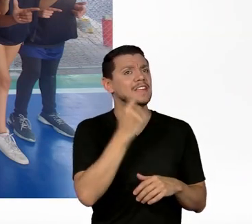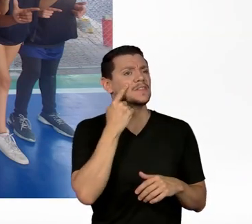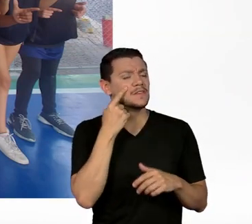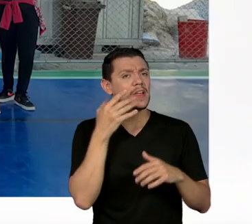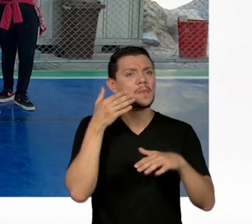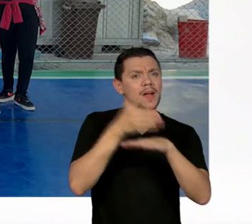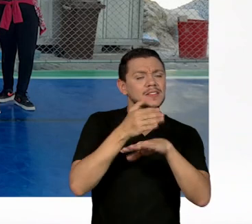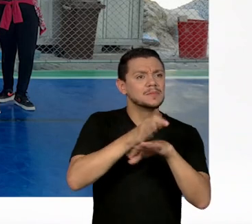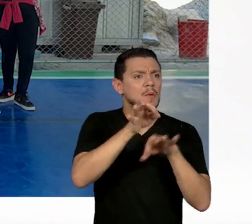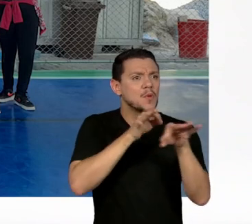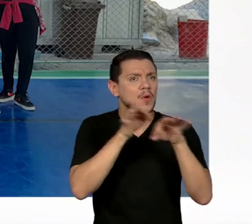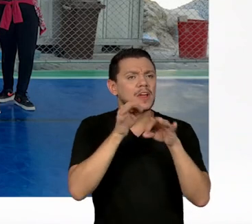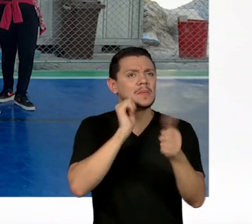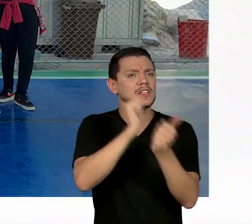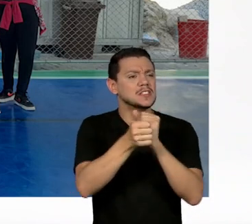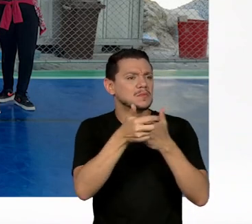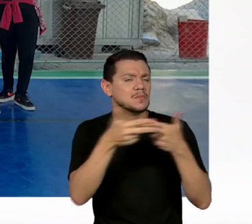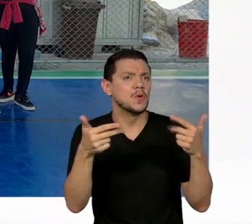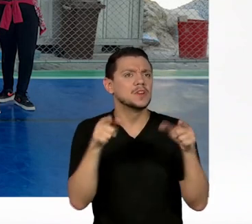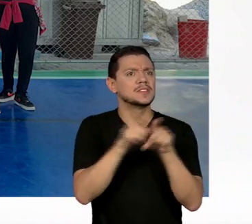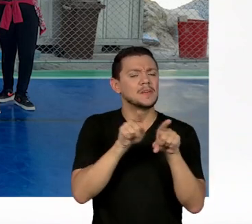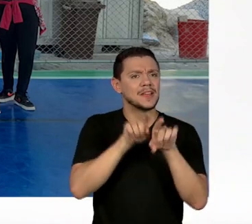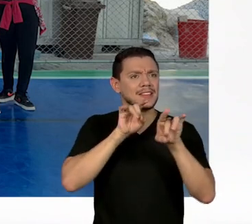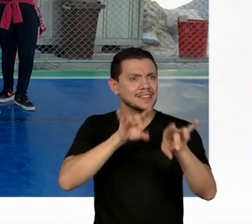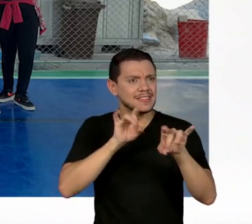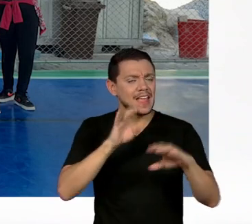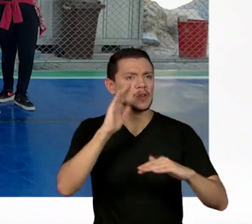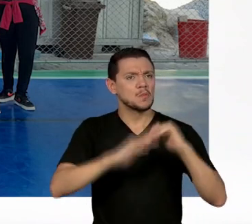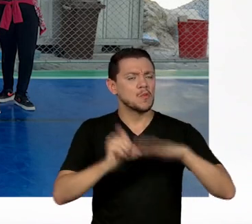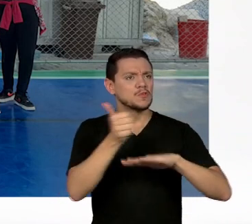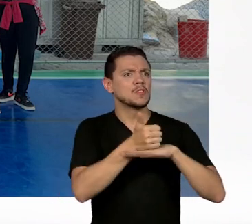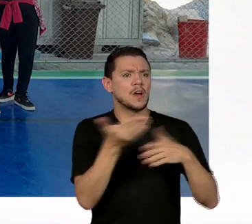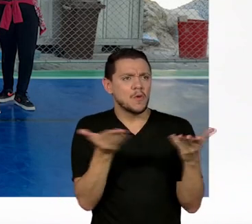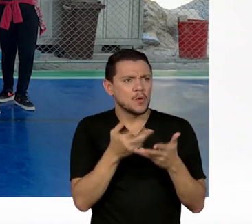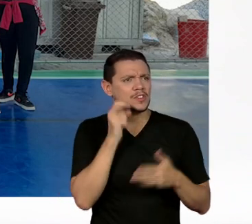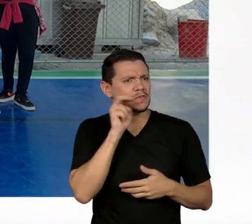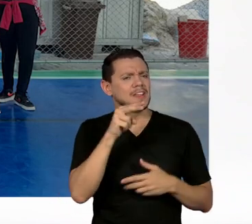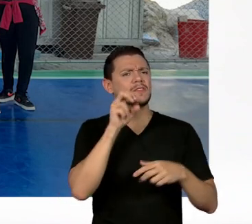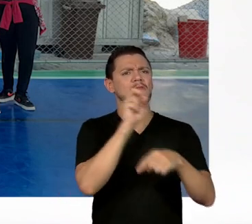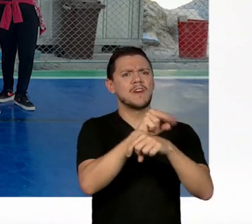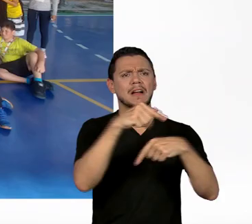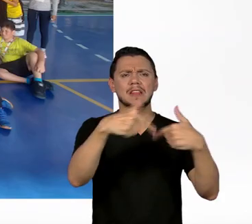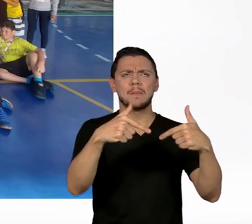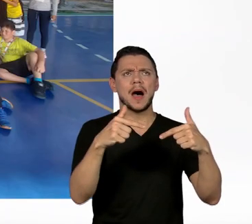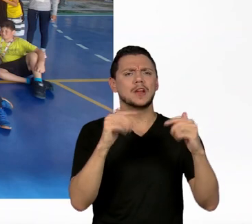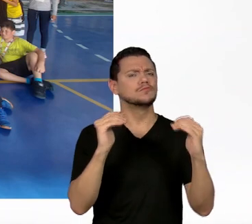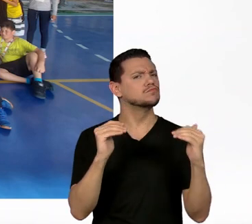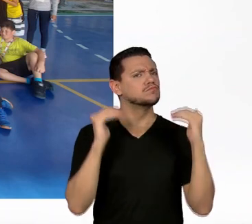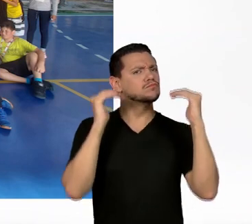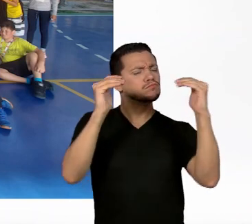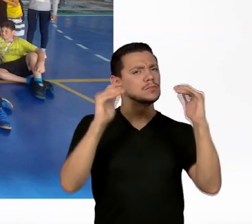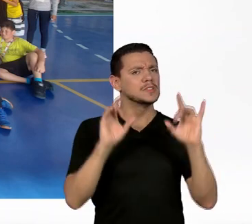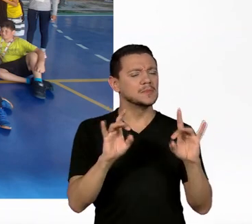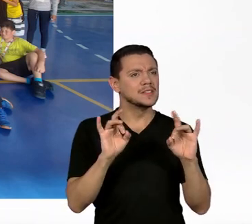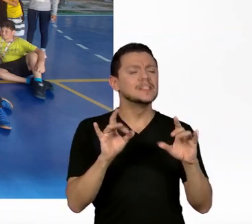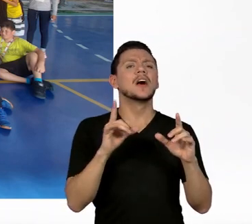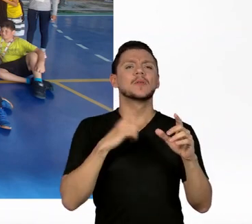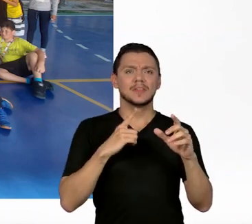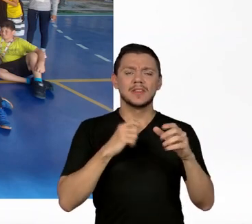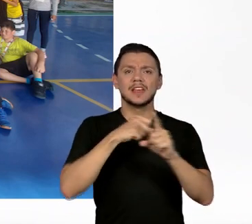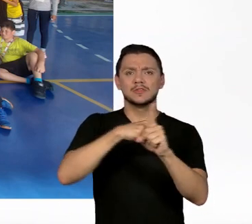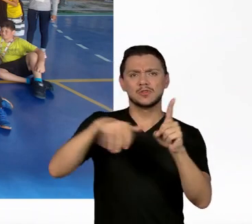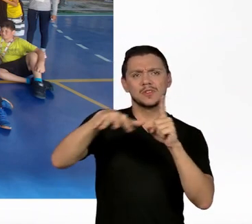esportivos, como também técnicos de formação e profissionalizantes. Hoje estão bem empregados, hoje estão praticamente inseridos na sociedade,